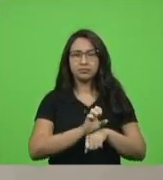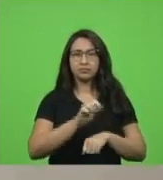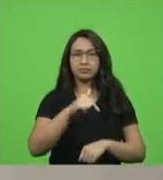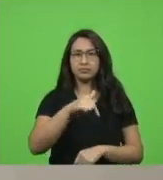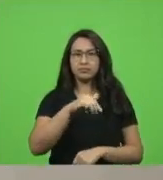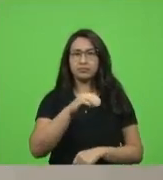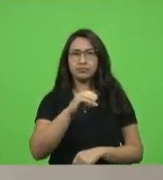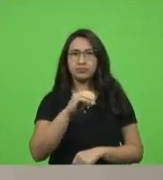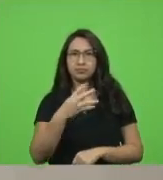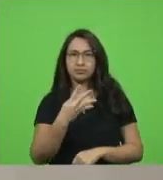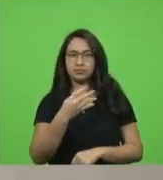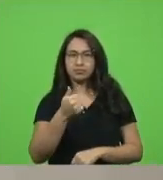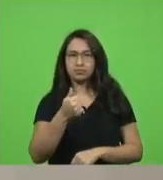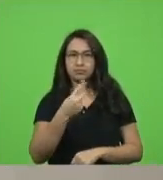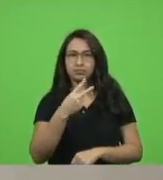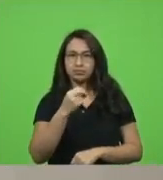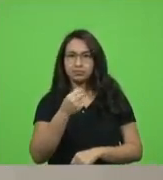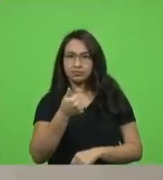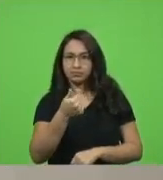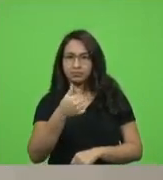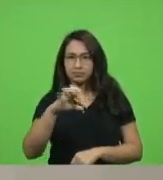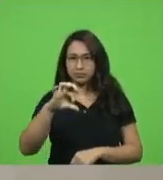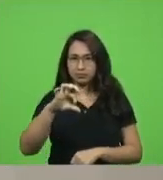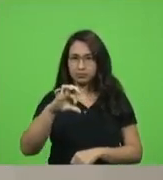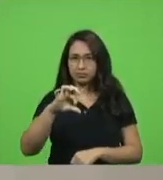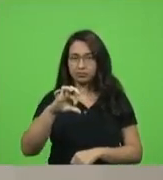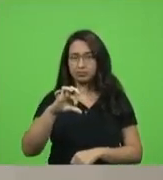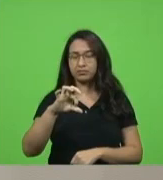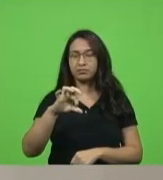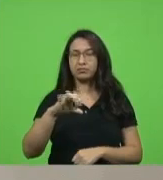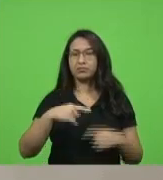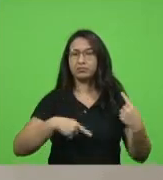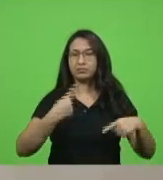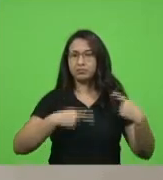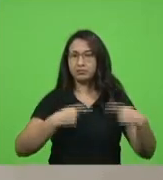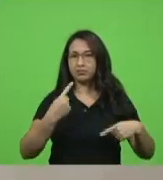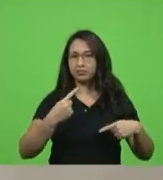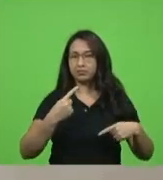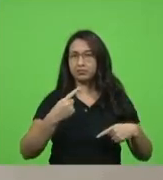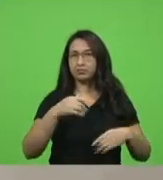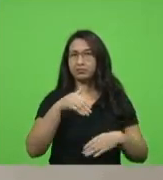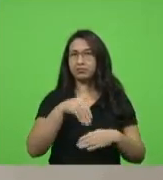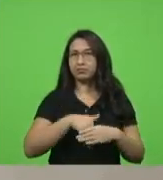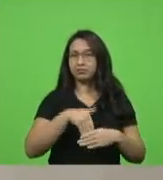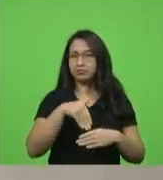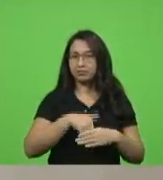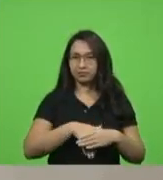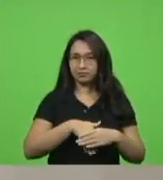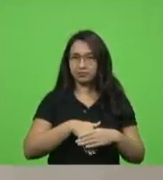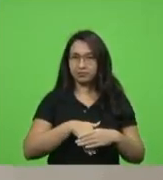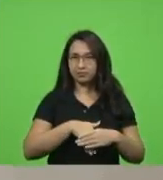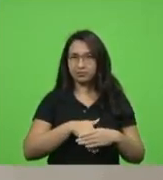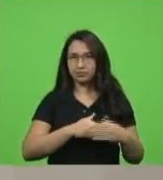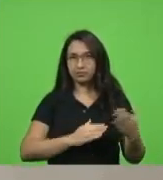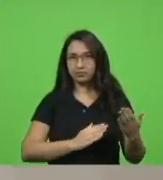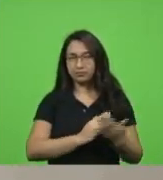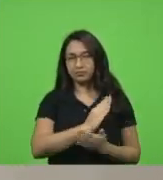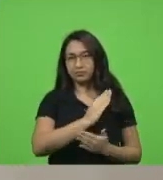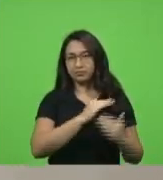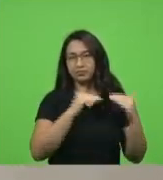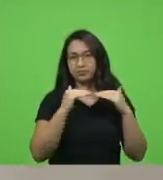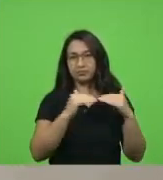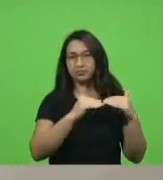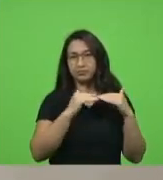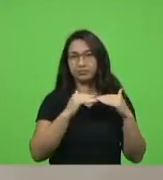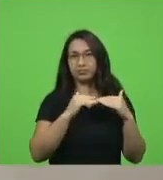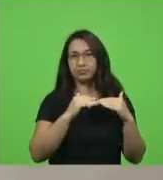2019 em discussão não havendo quem queira discutir em votação deputados que aprovam permaneçam como se encontra aprovado